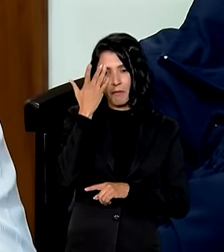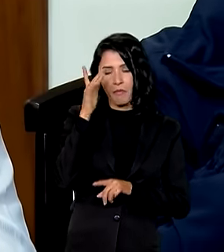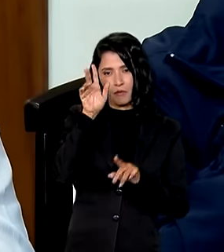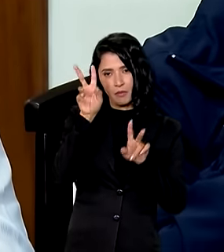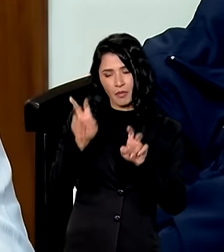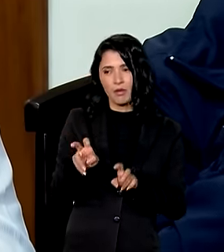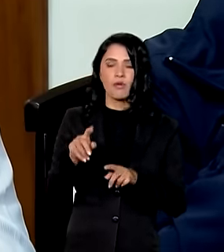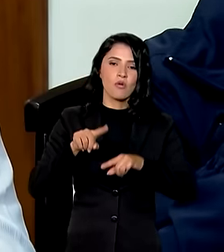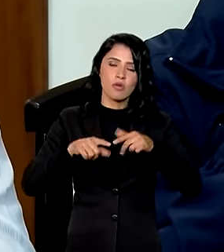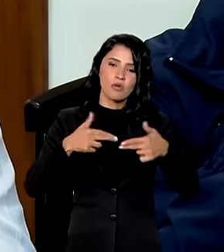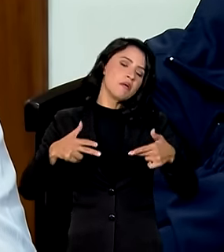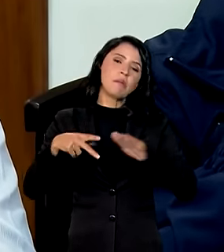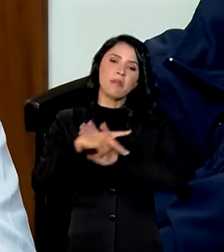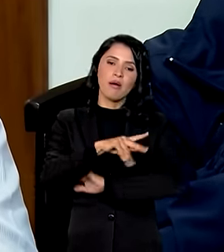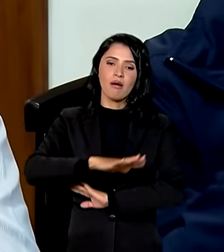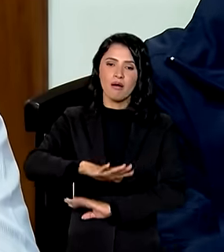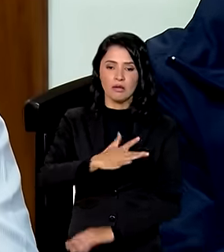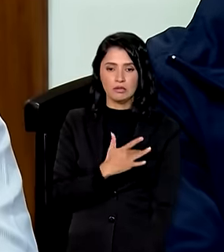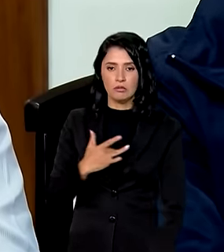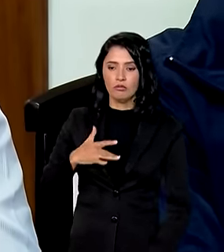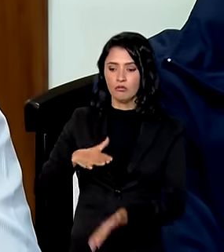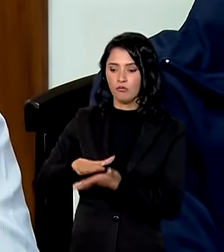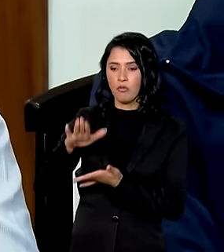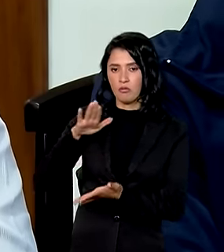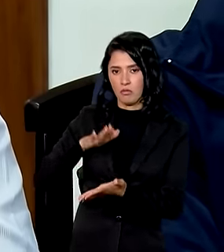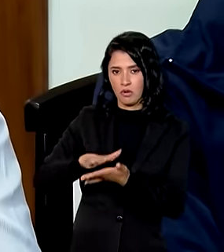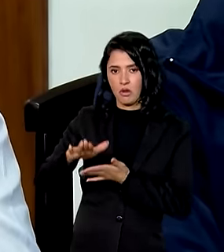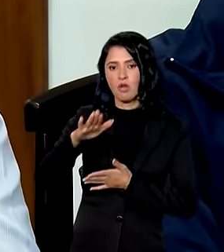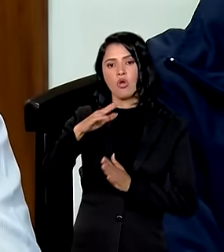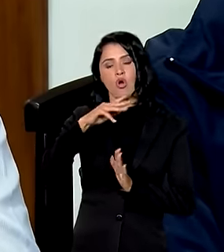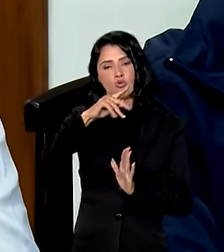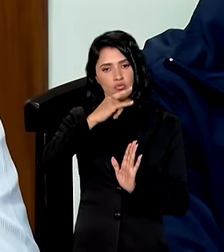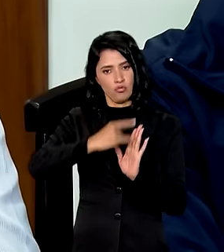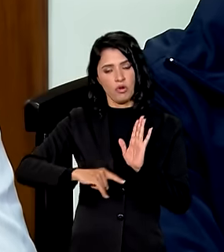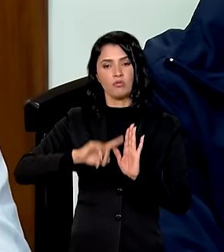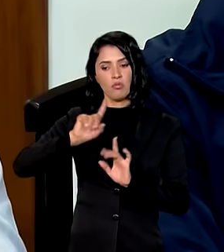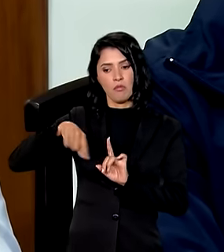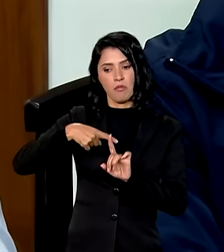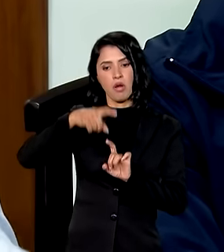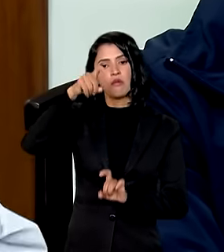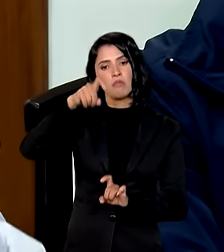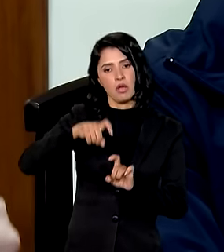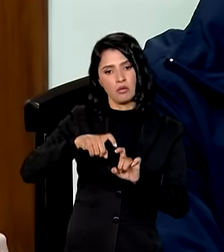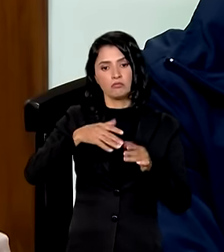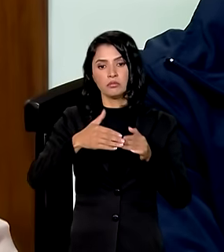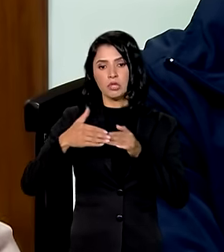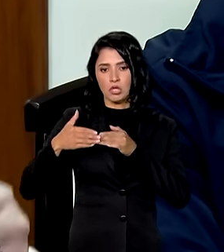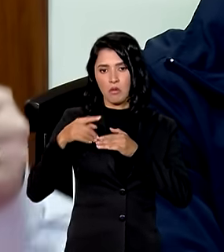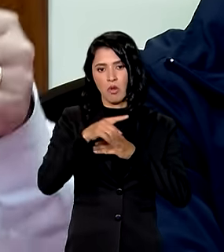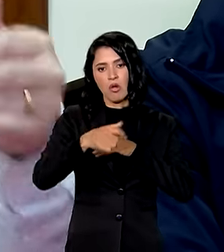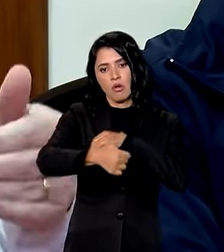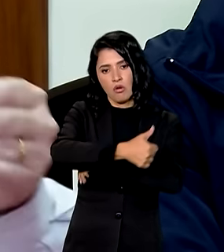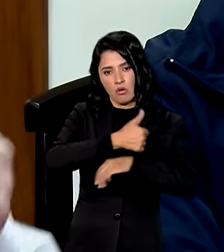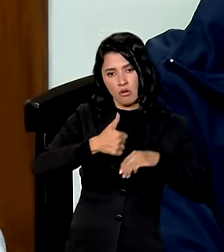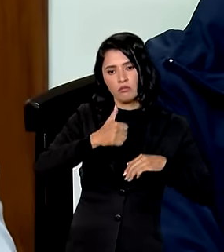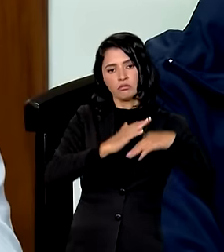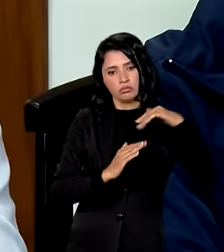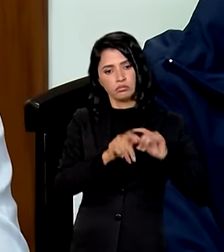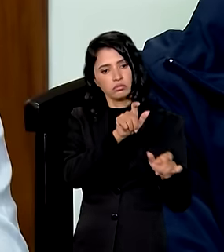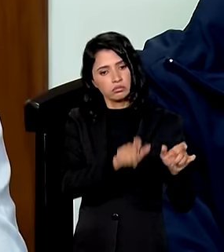recursos humanos para a saúde foi publicada uma nota técnica para o Mais Médicos viabilizando tanto que os profissionais possam